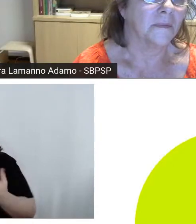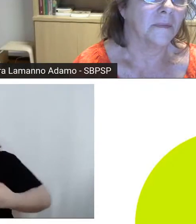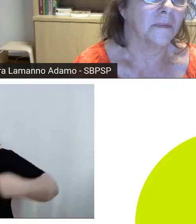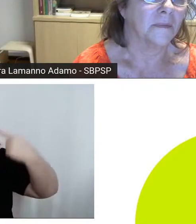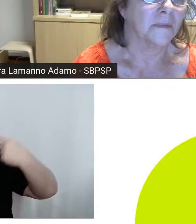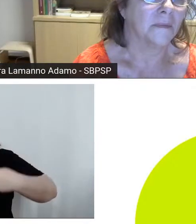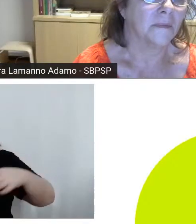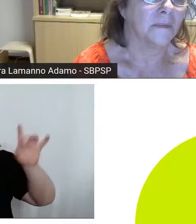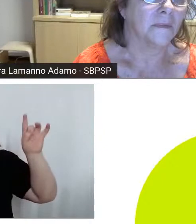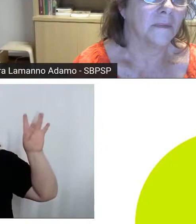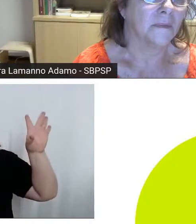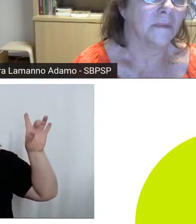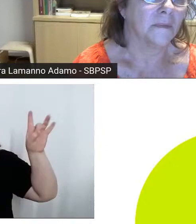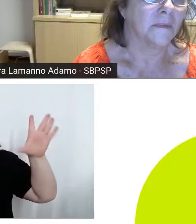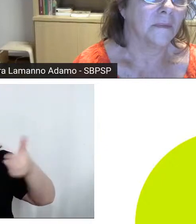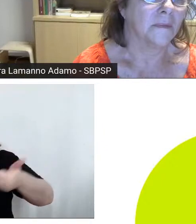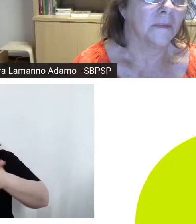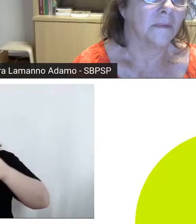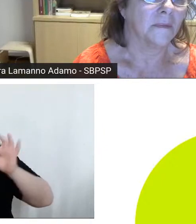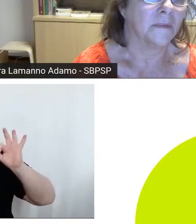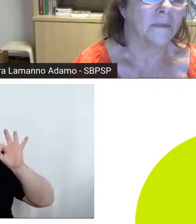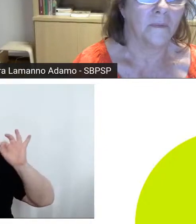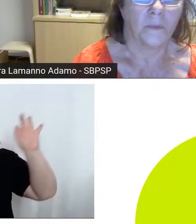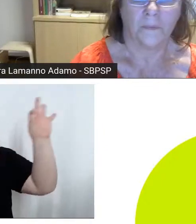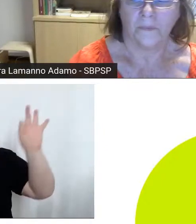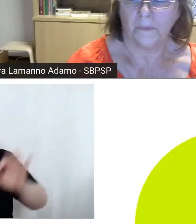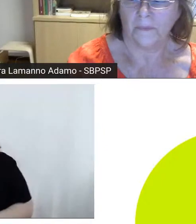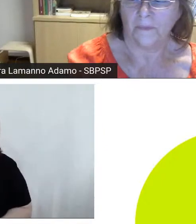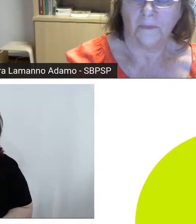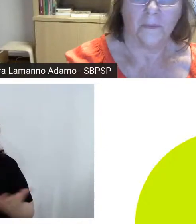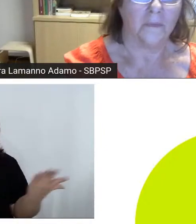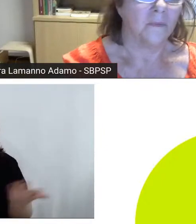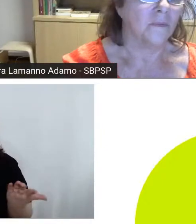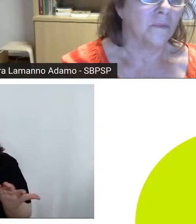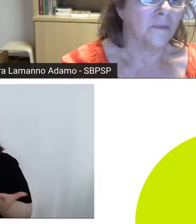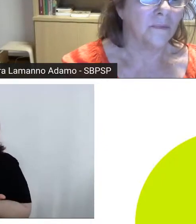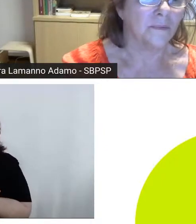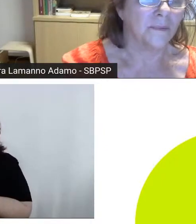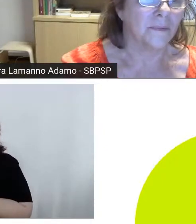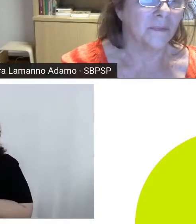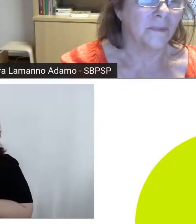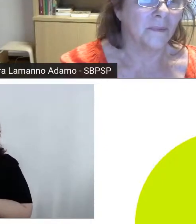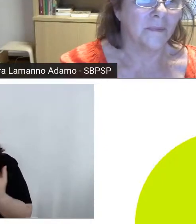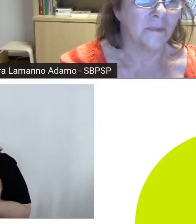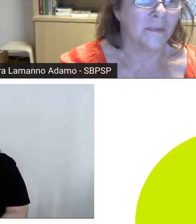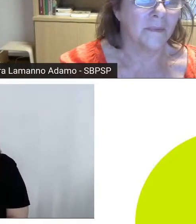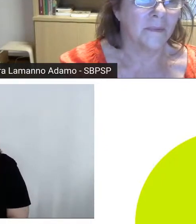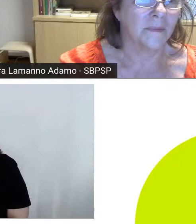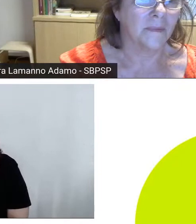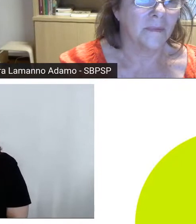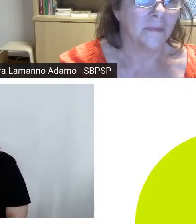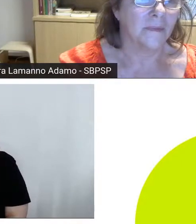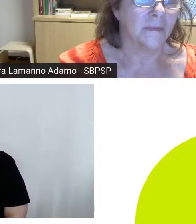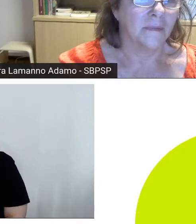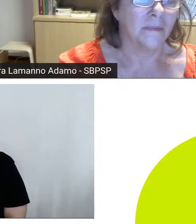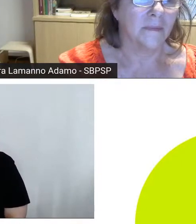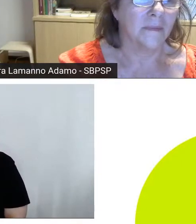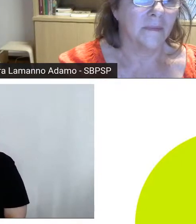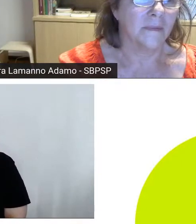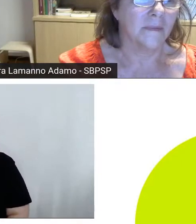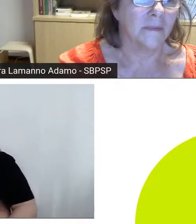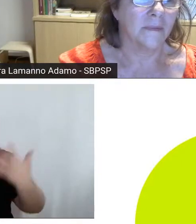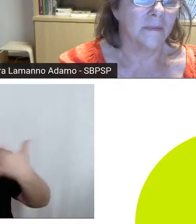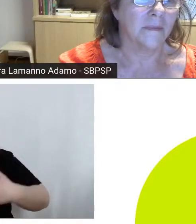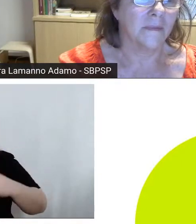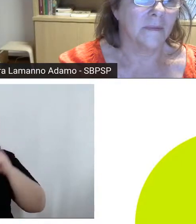primeira qualidade. Então, vou passar aqui a palavra para a Vera. Vamos ouvir aí o que a Vera tem a nos dizer sobre